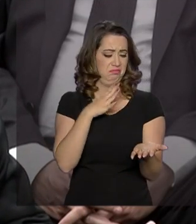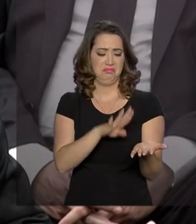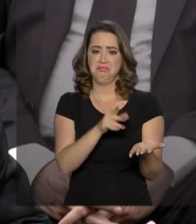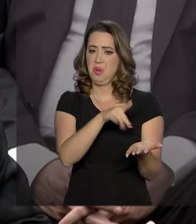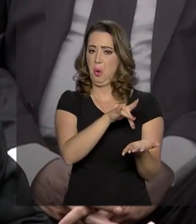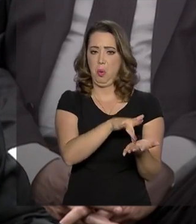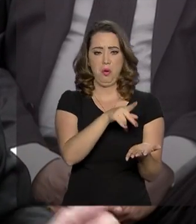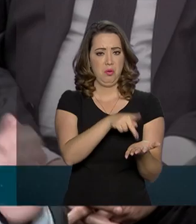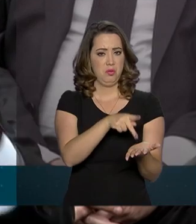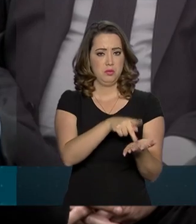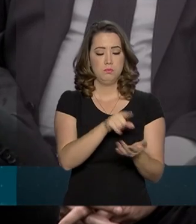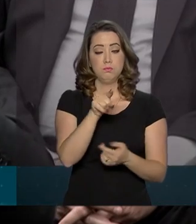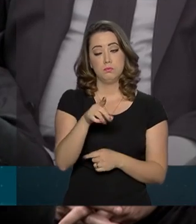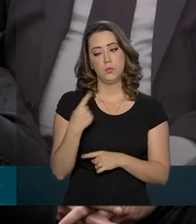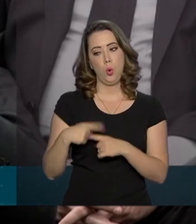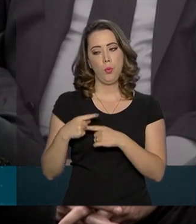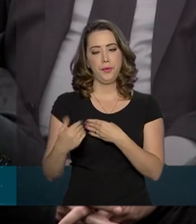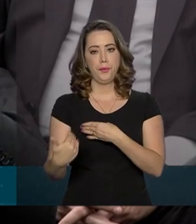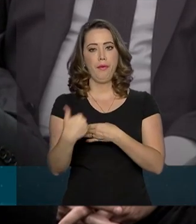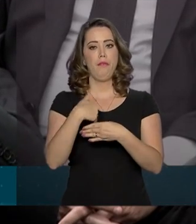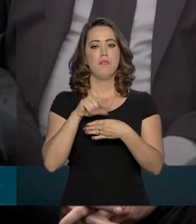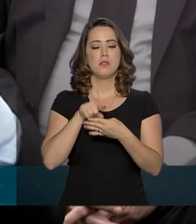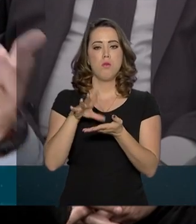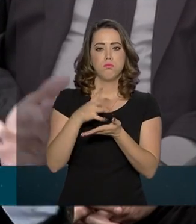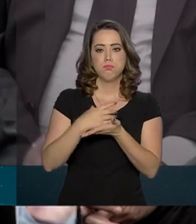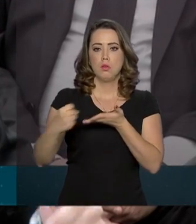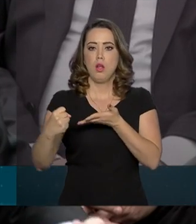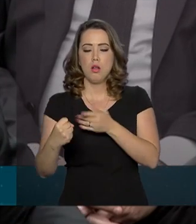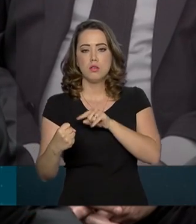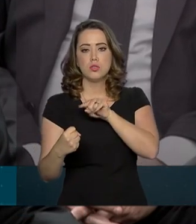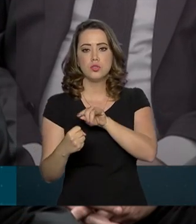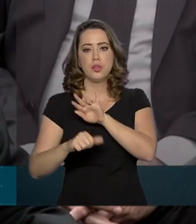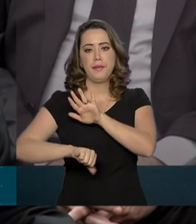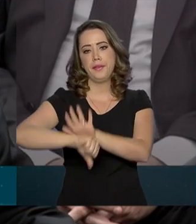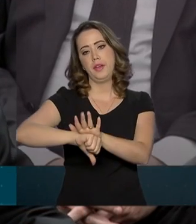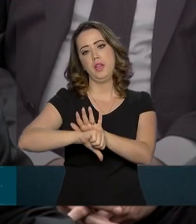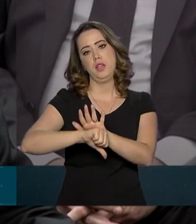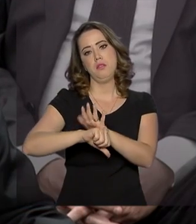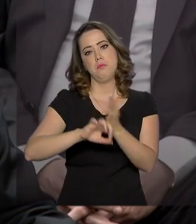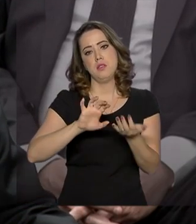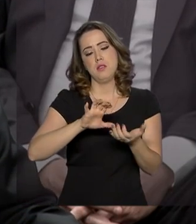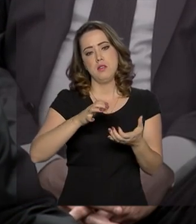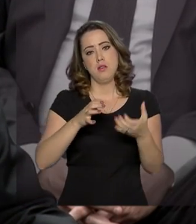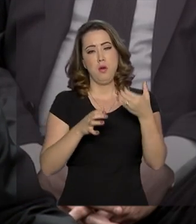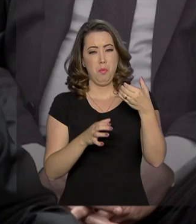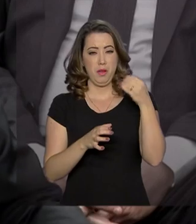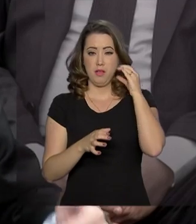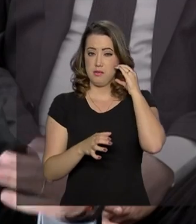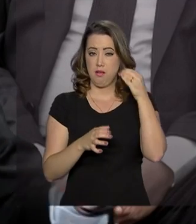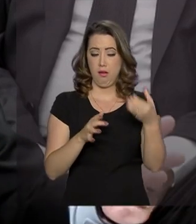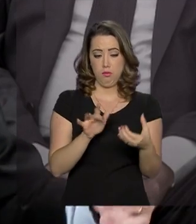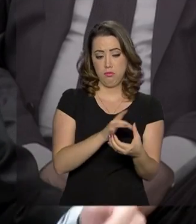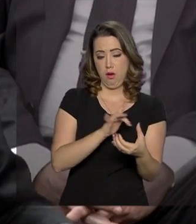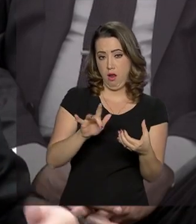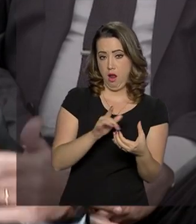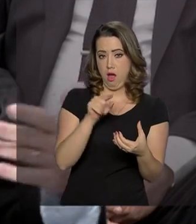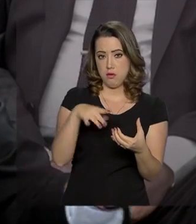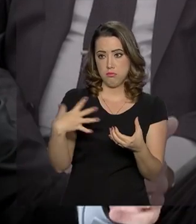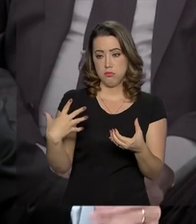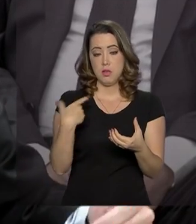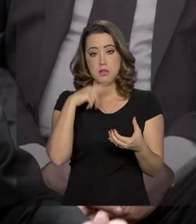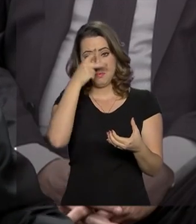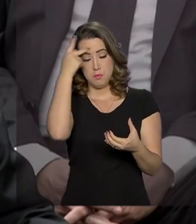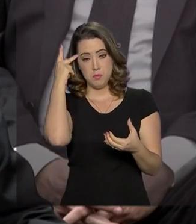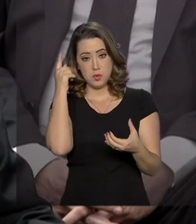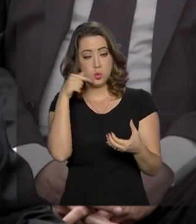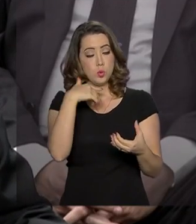criminosa de hackers, aparelhos celulares de agentes públicos, agentes